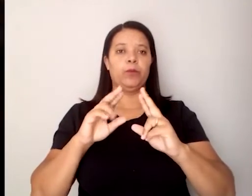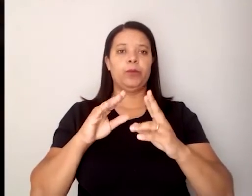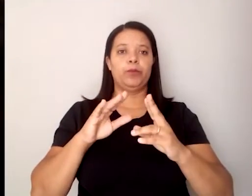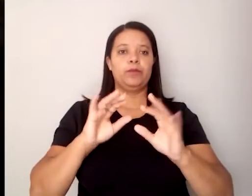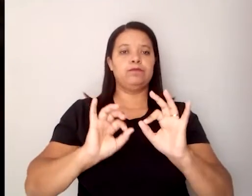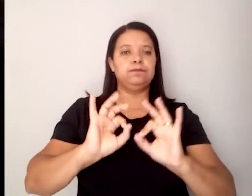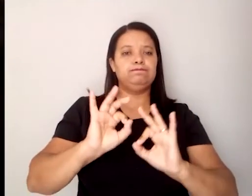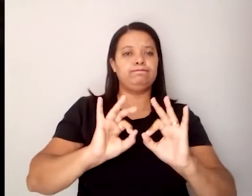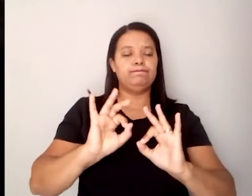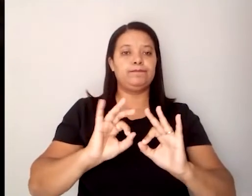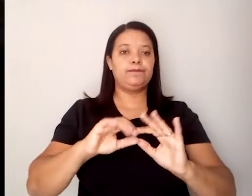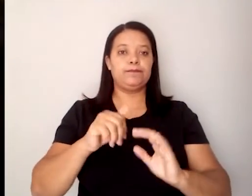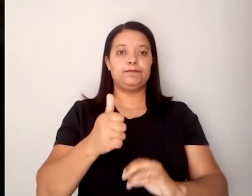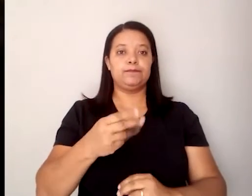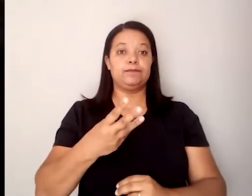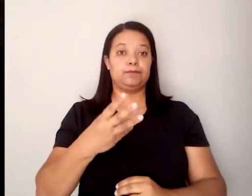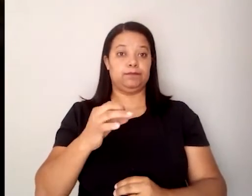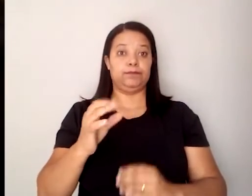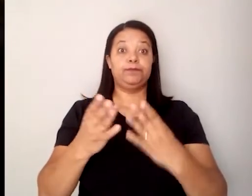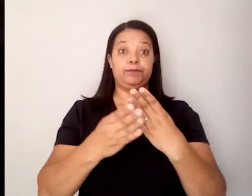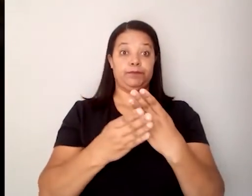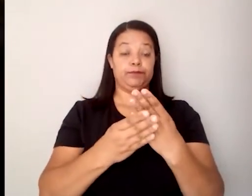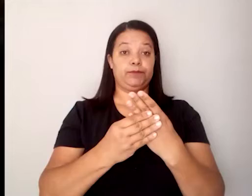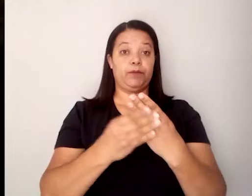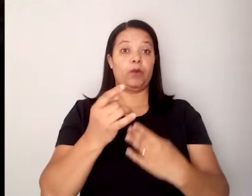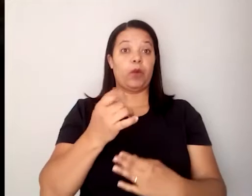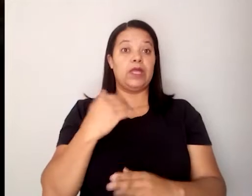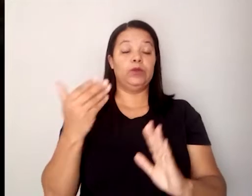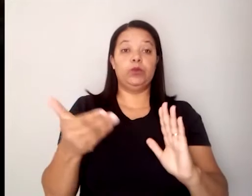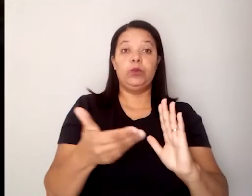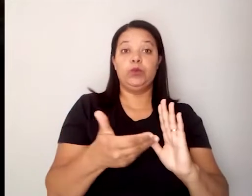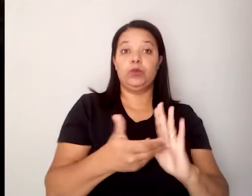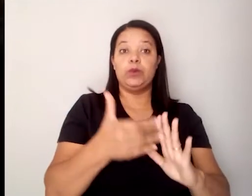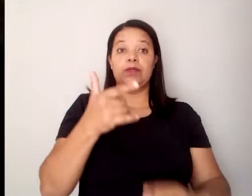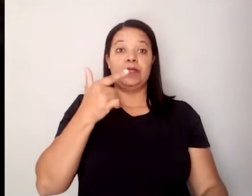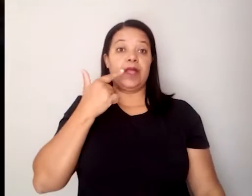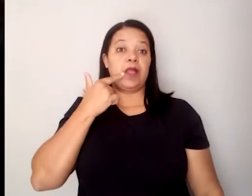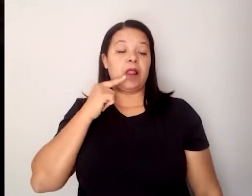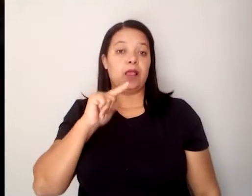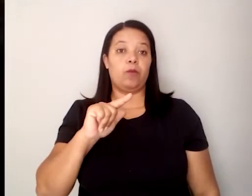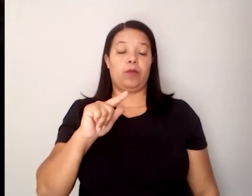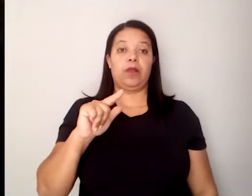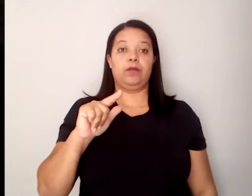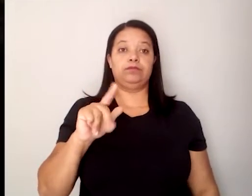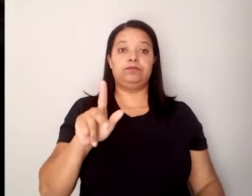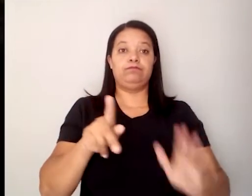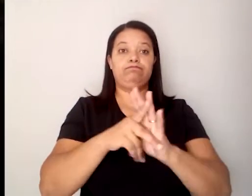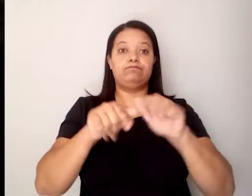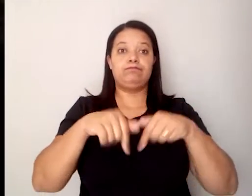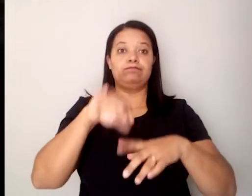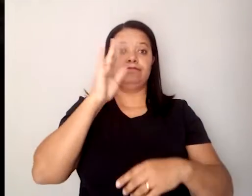de autoria indígena em quase todas as línguas vigentes ainda no Brasil.